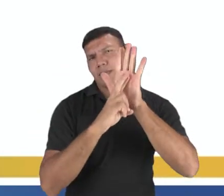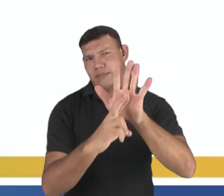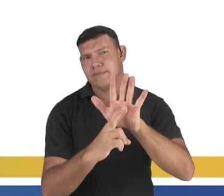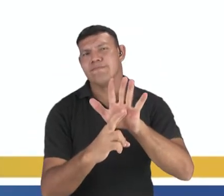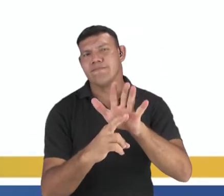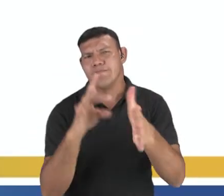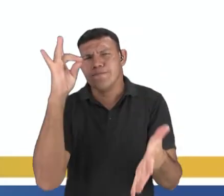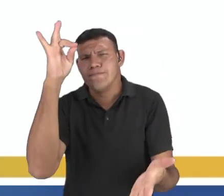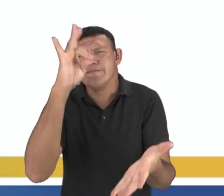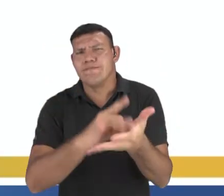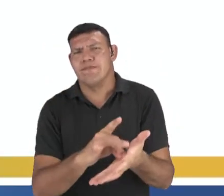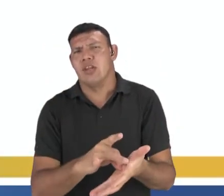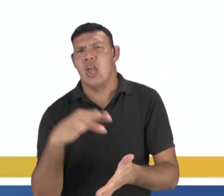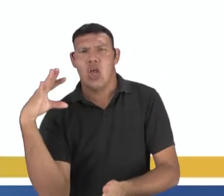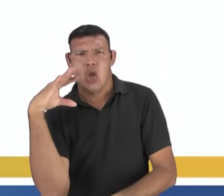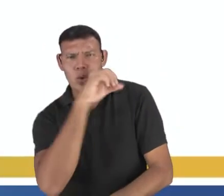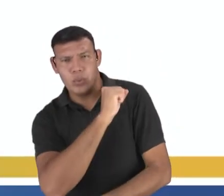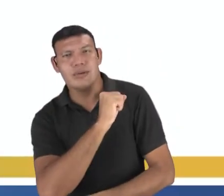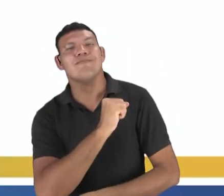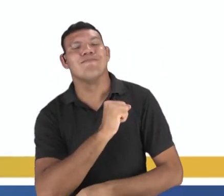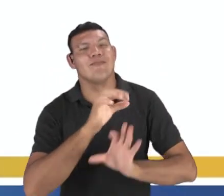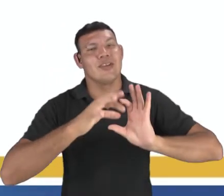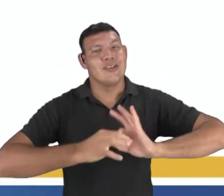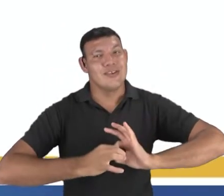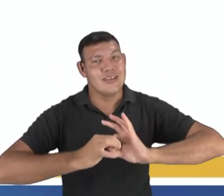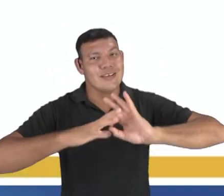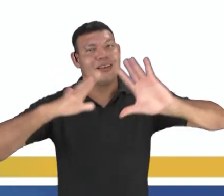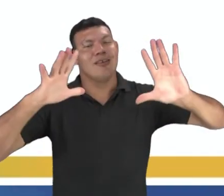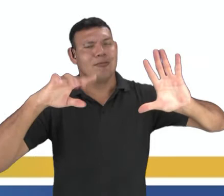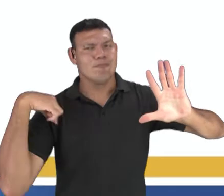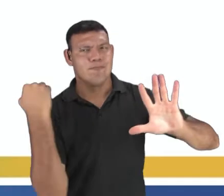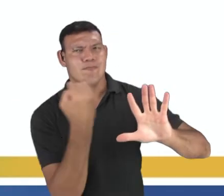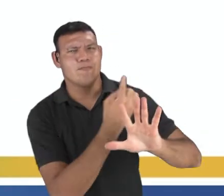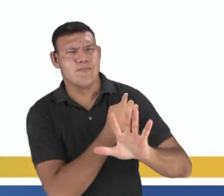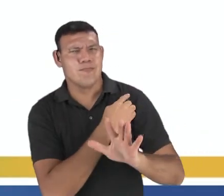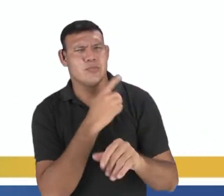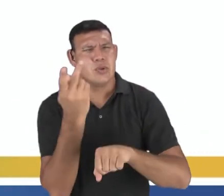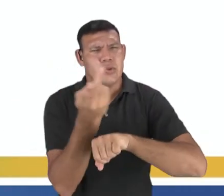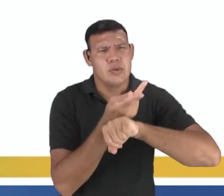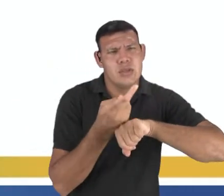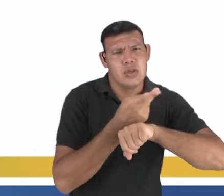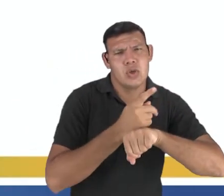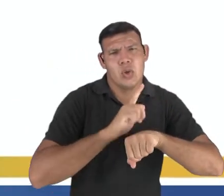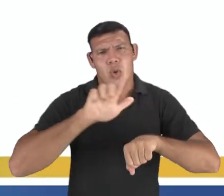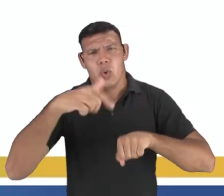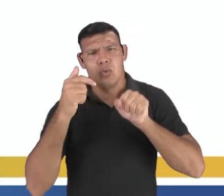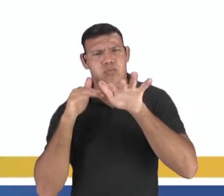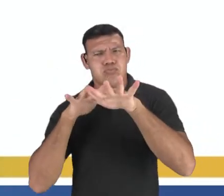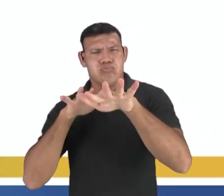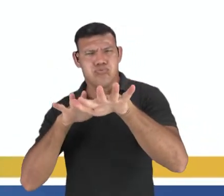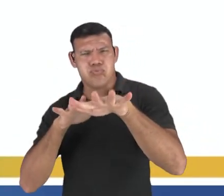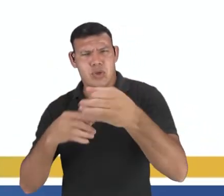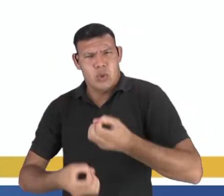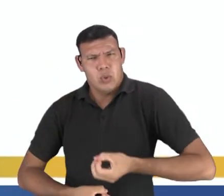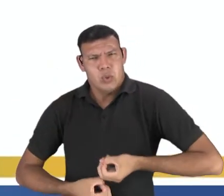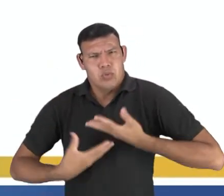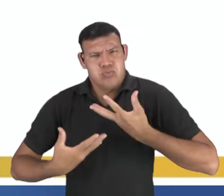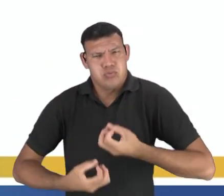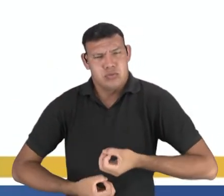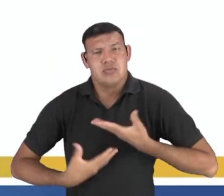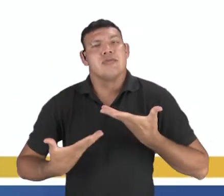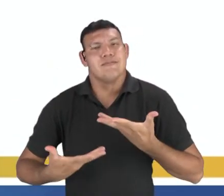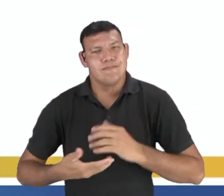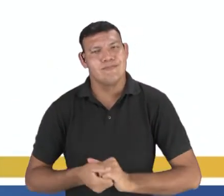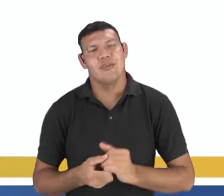reprodução fiel da realidade tão perfeito e tão rápido nos liberta para procurar outras formas de expressão que